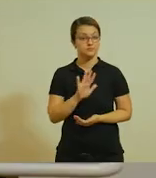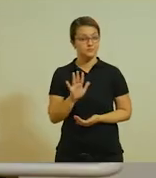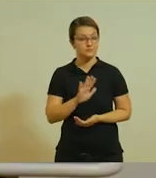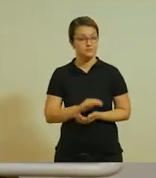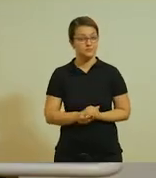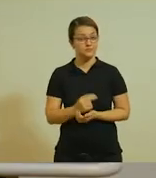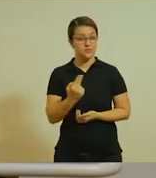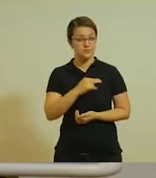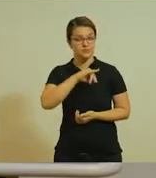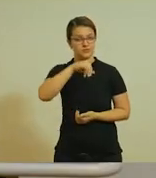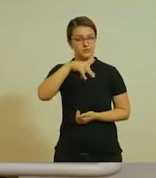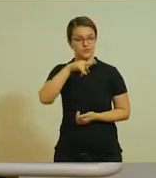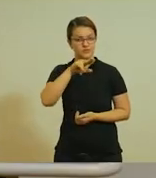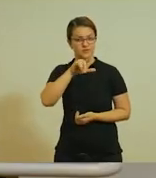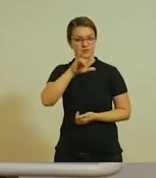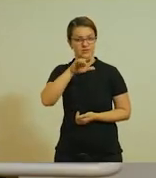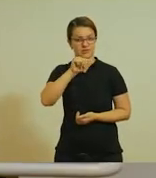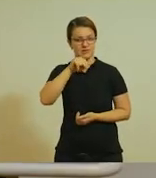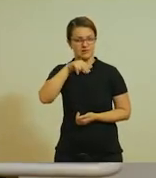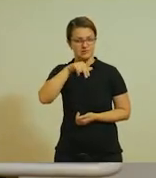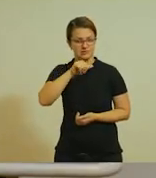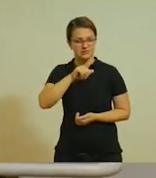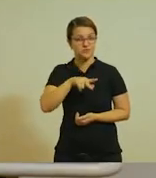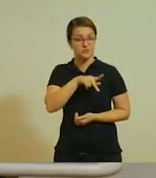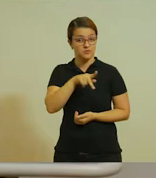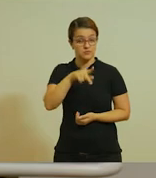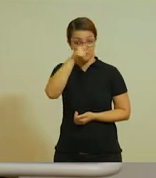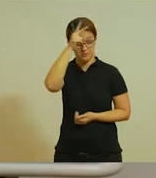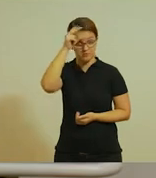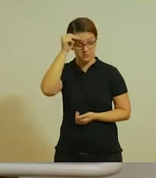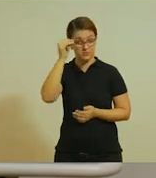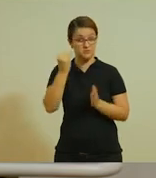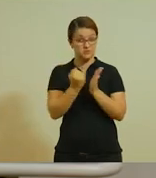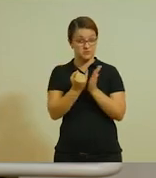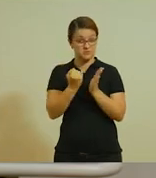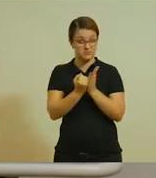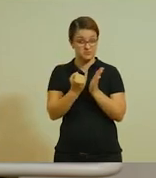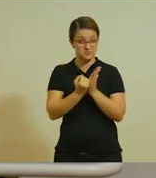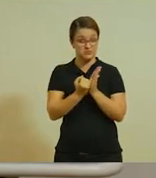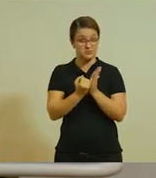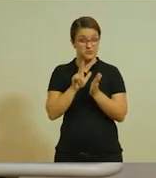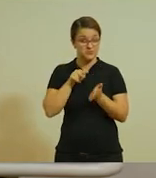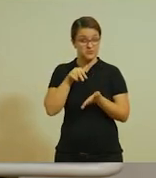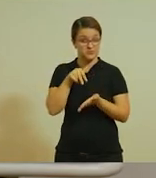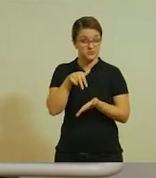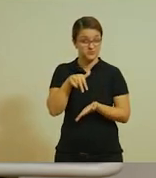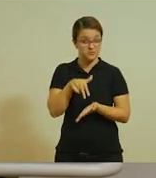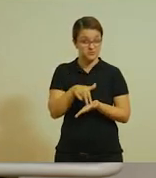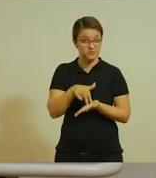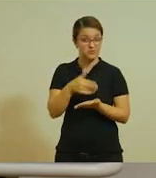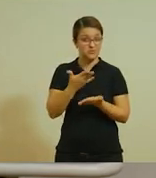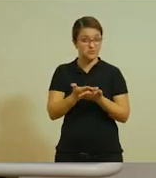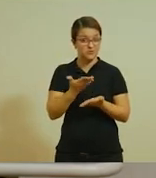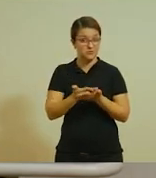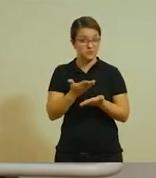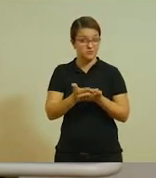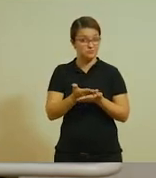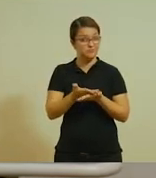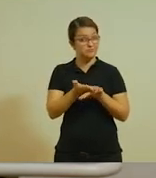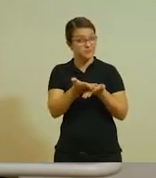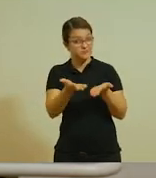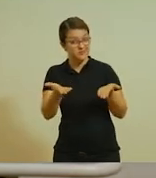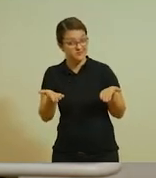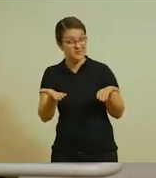Olá, meu nome é Juliana, sou da Prefeitura Municipal de Itapevi e estou aqui novamente para mais uma aula